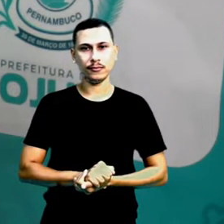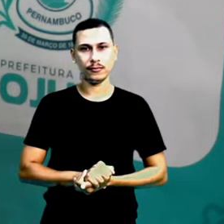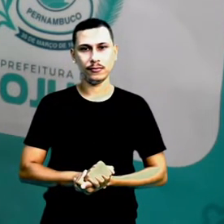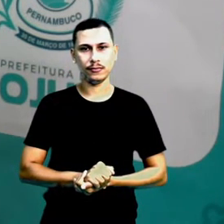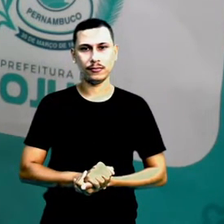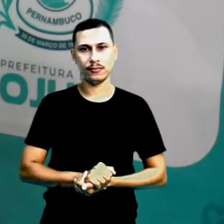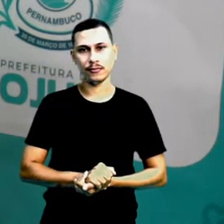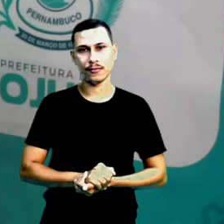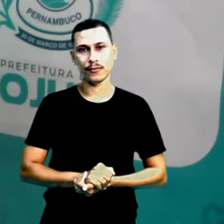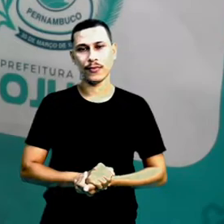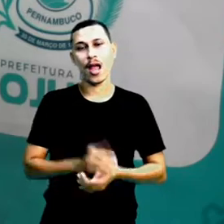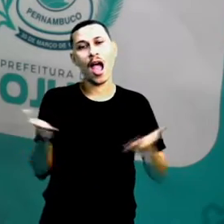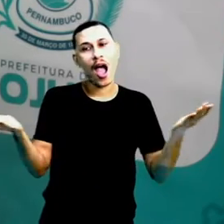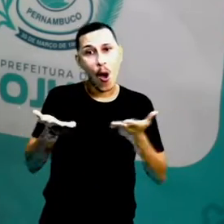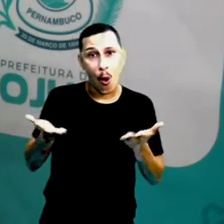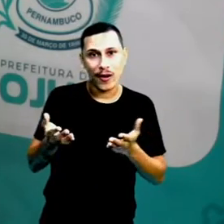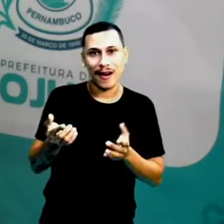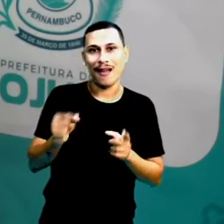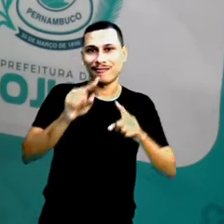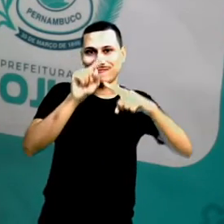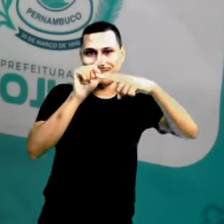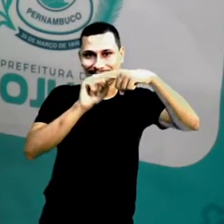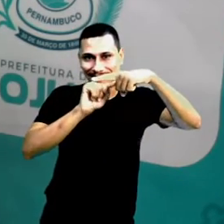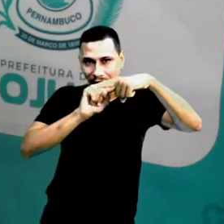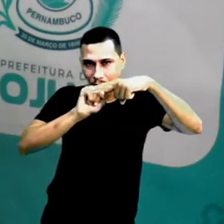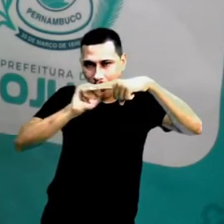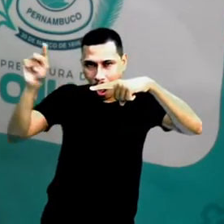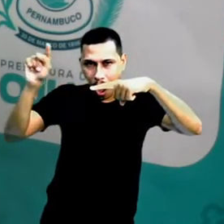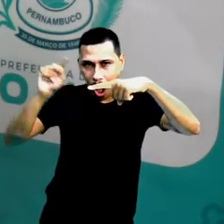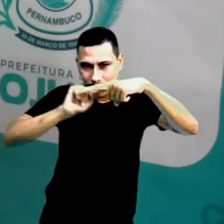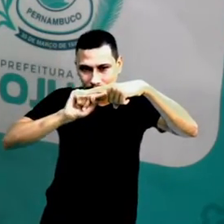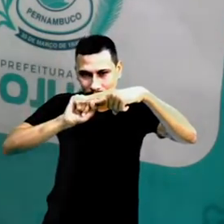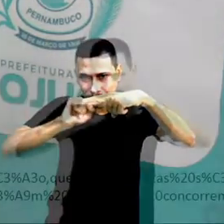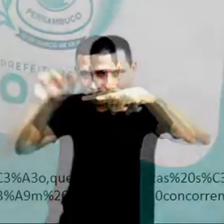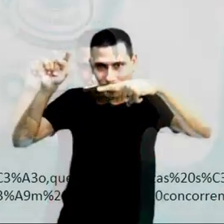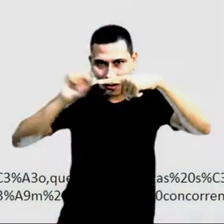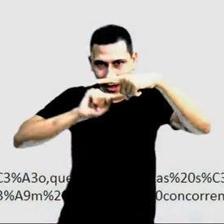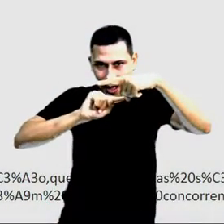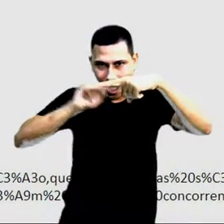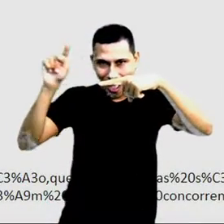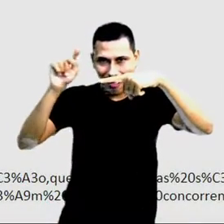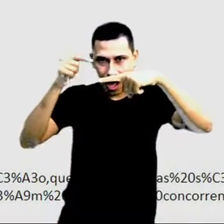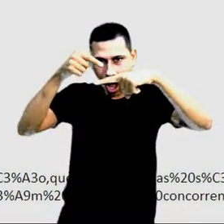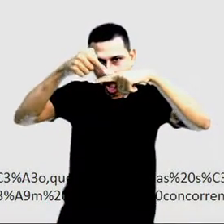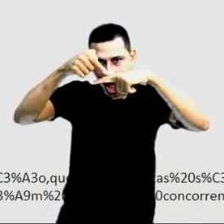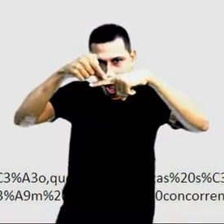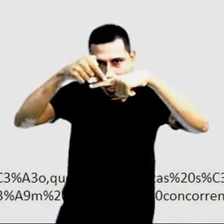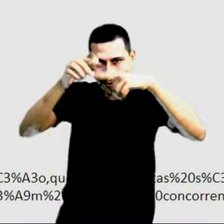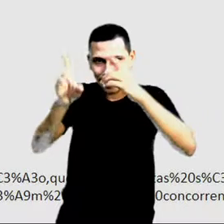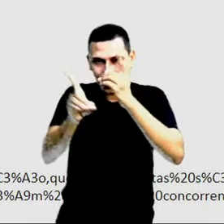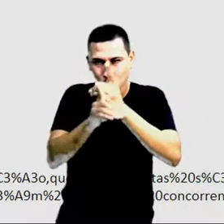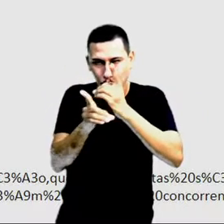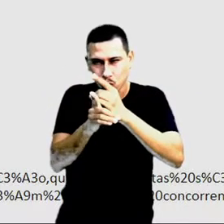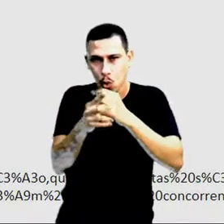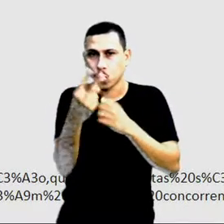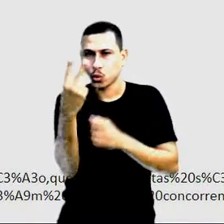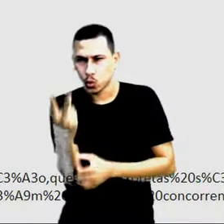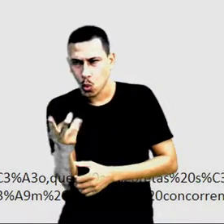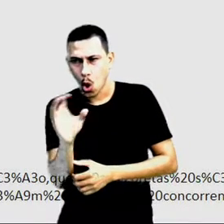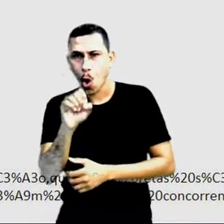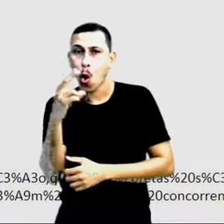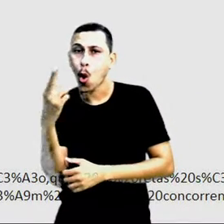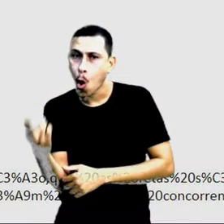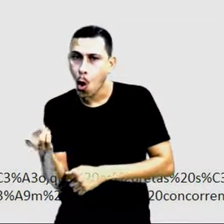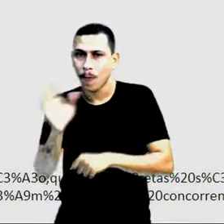E as retas concorrentes? Como são? Vamos lá. Duas ou mais retas são